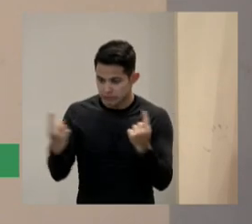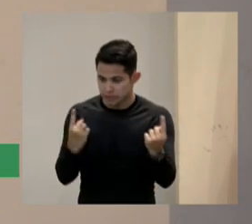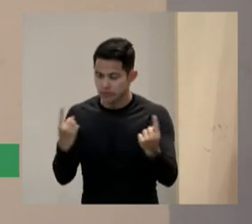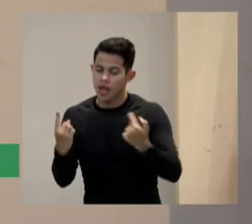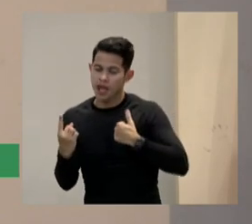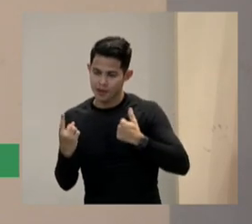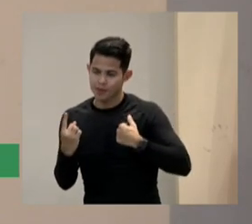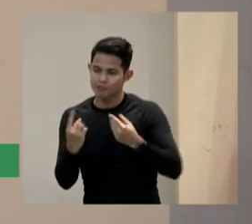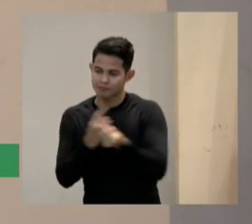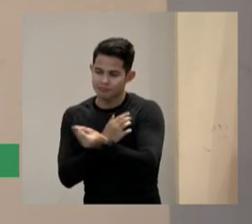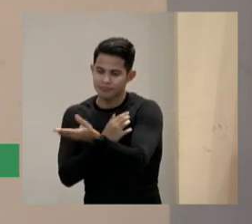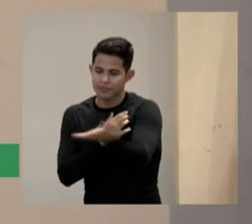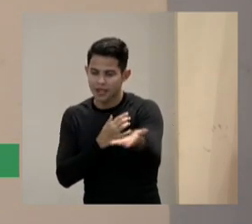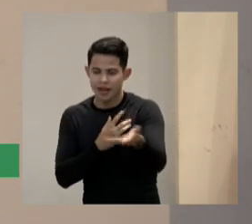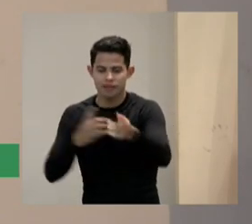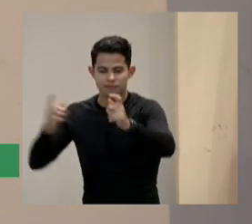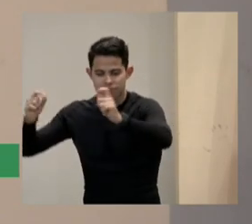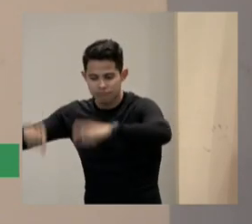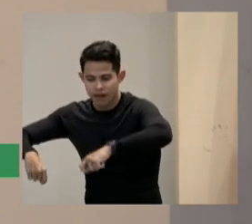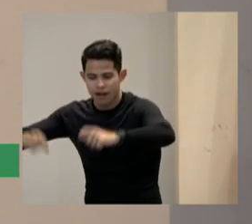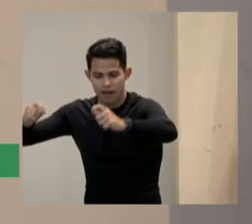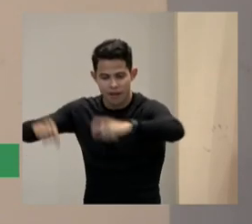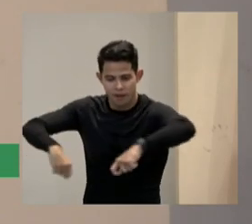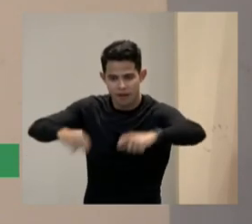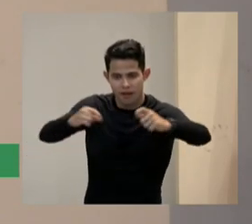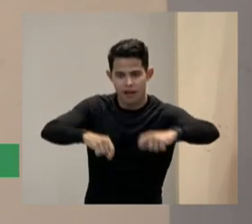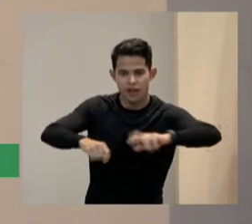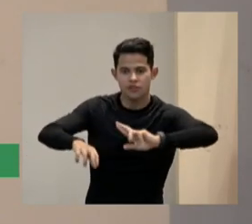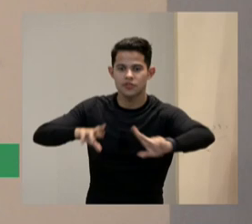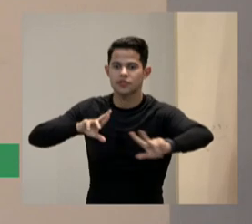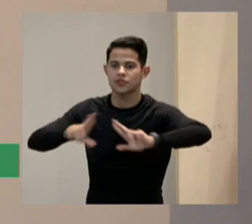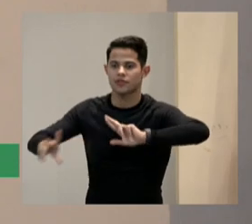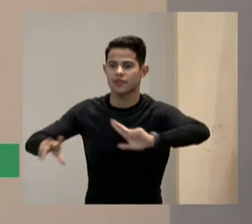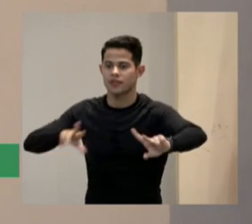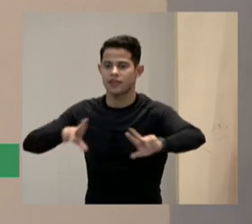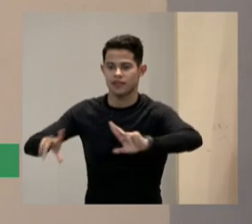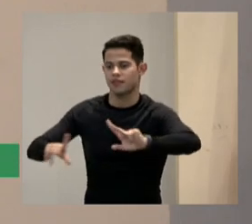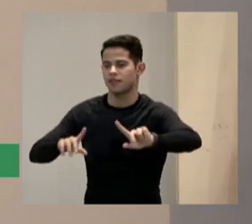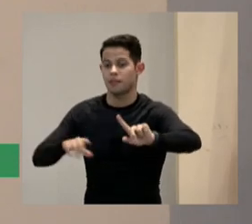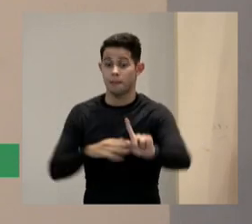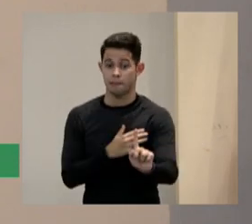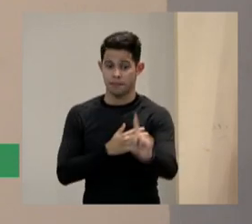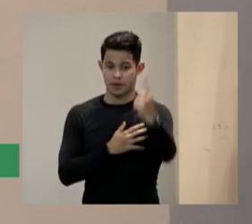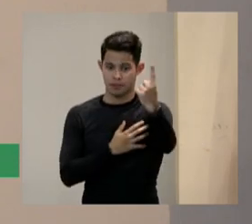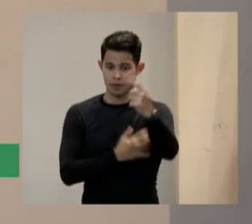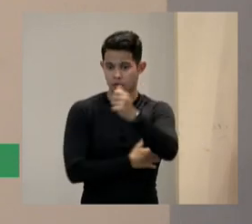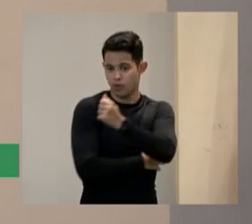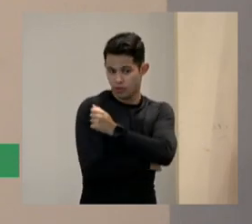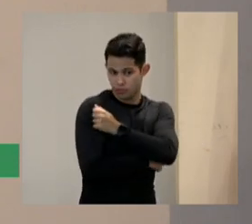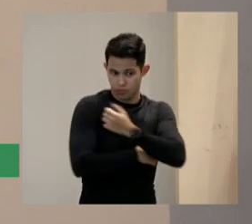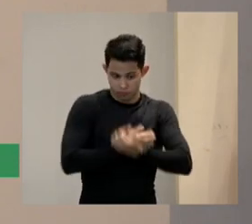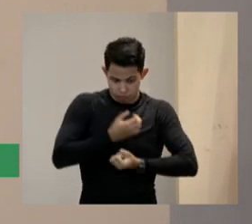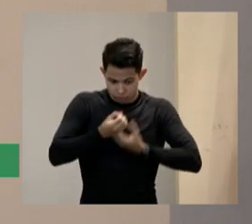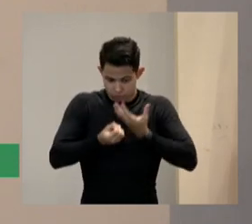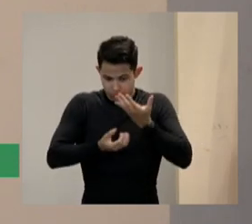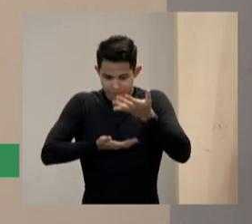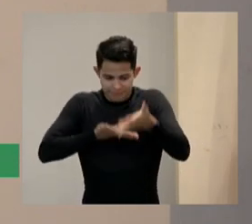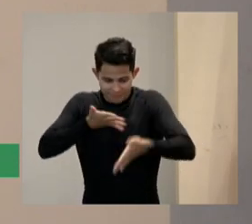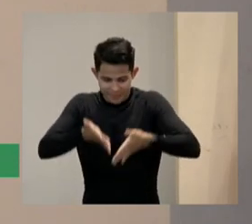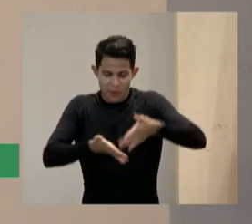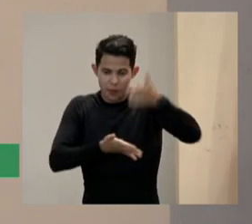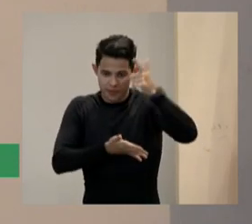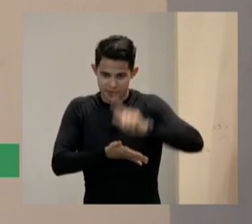posibilidades para que o aluno primeiramente exprese se aprendeu ou não aprendeu e agora me pergunto